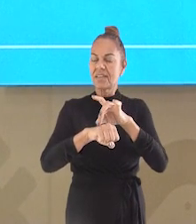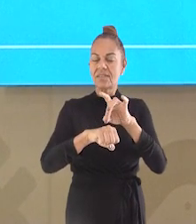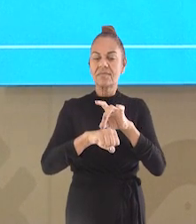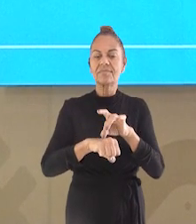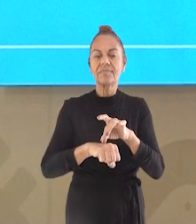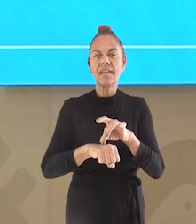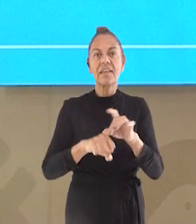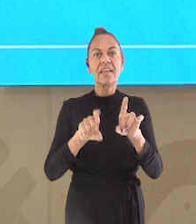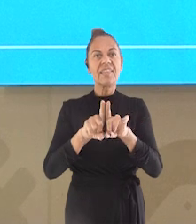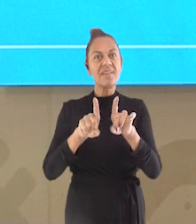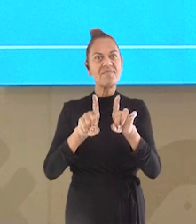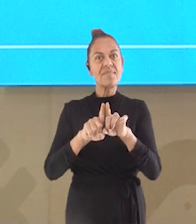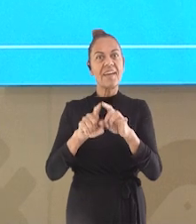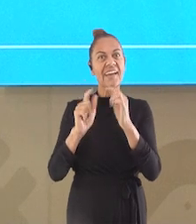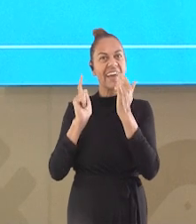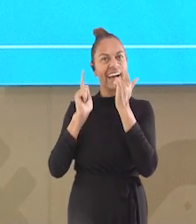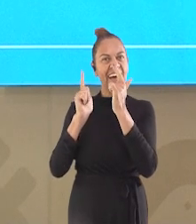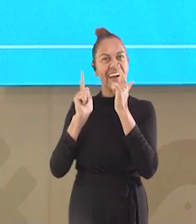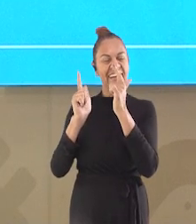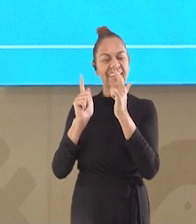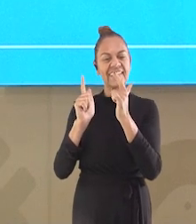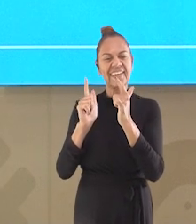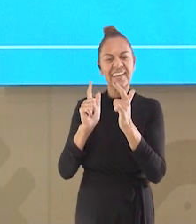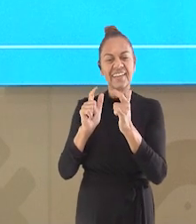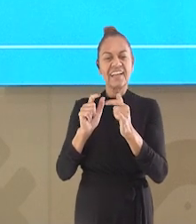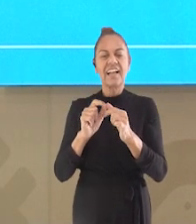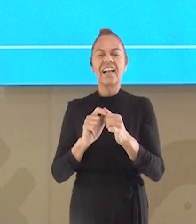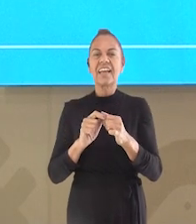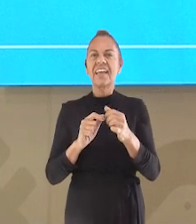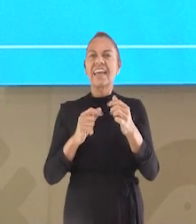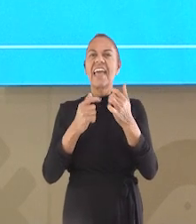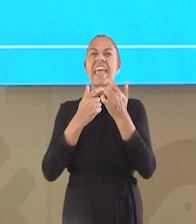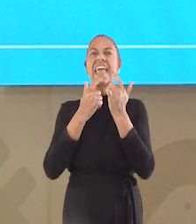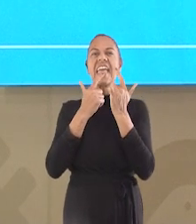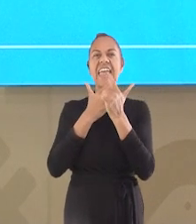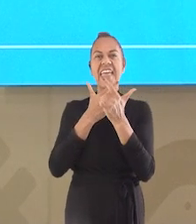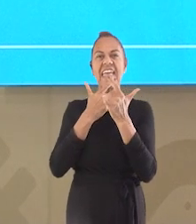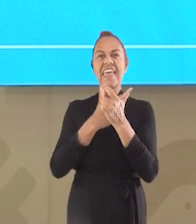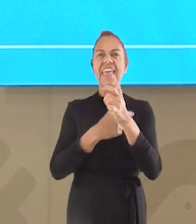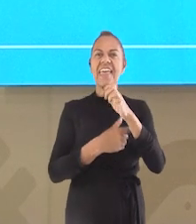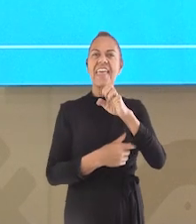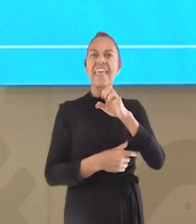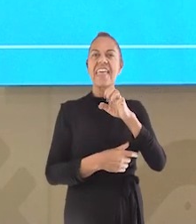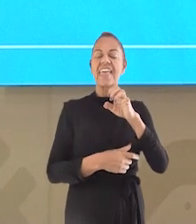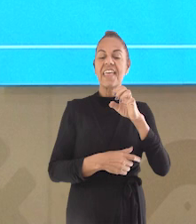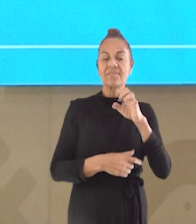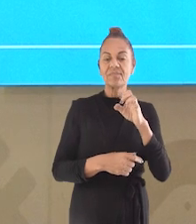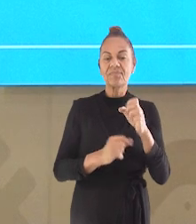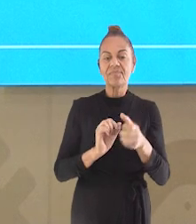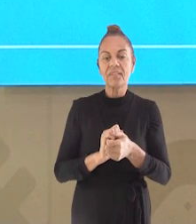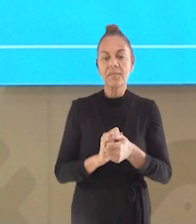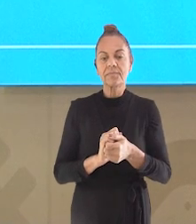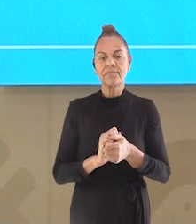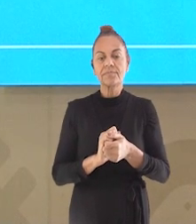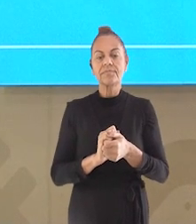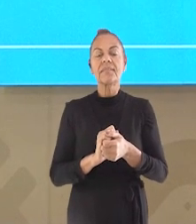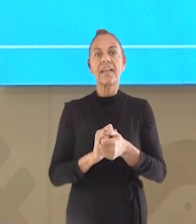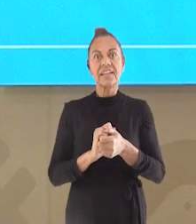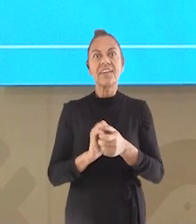Não só pulam, mas também se divertem. Veja só. O balão com a expressão e não é à toa.